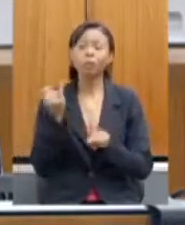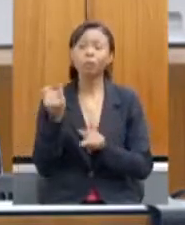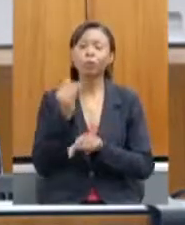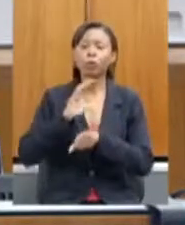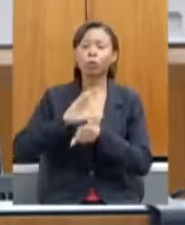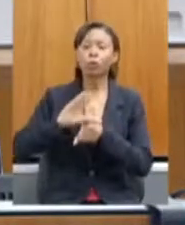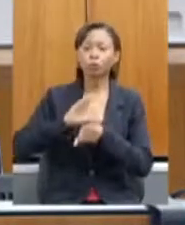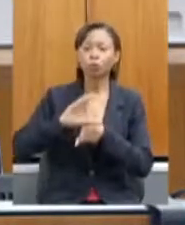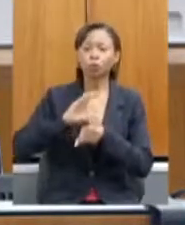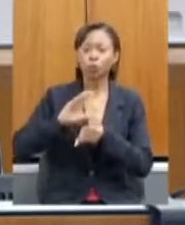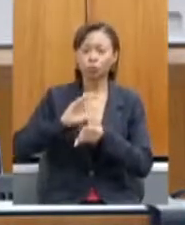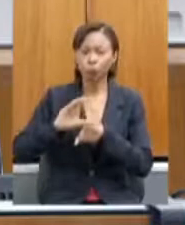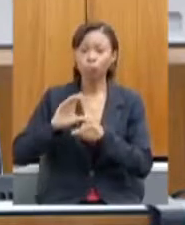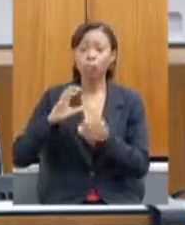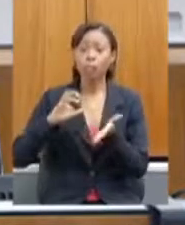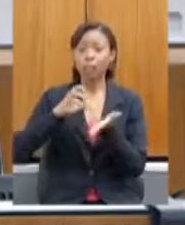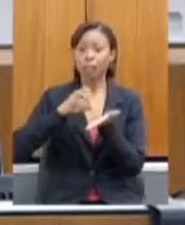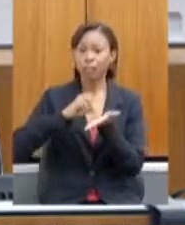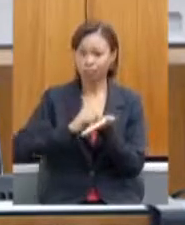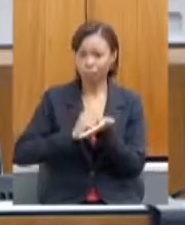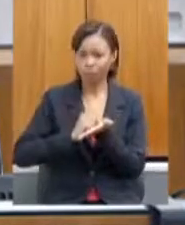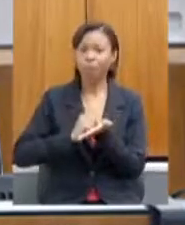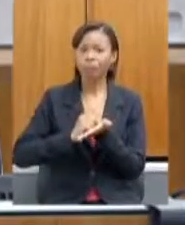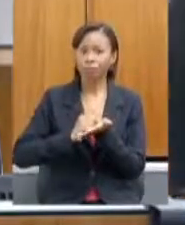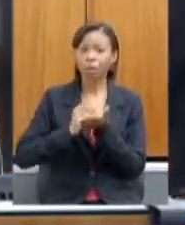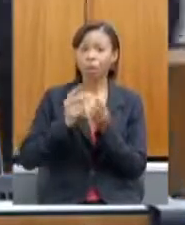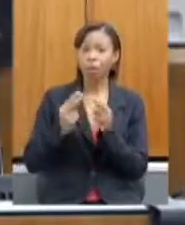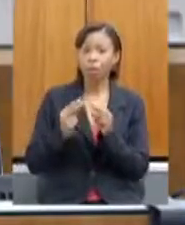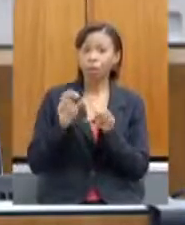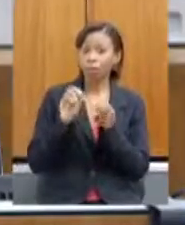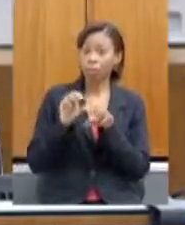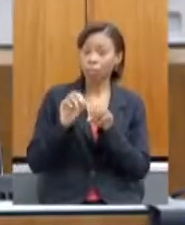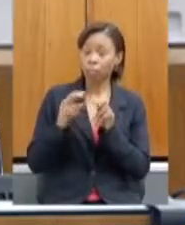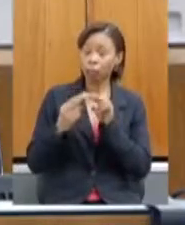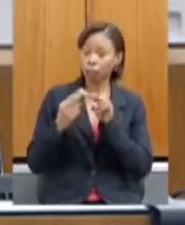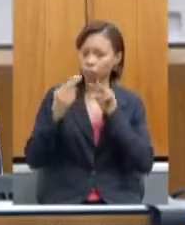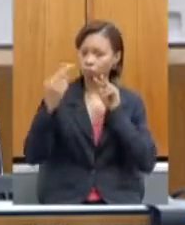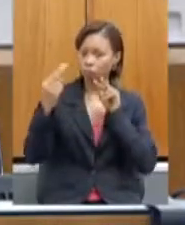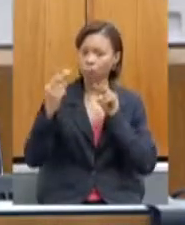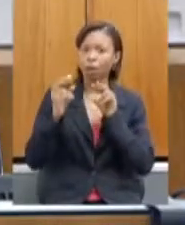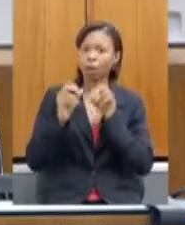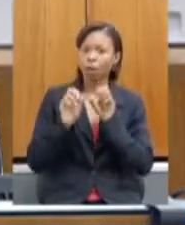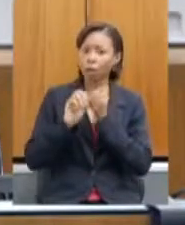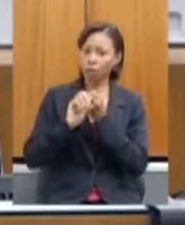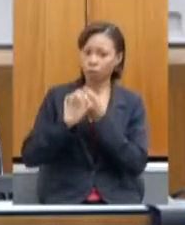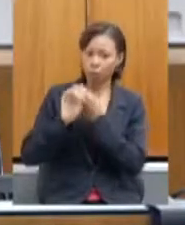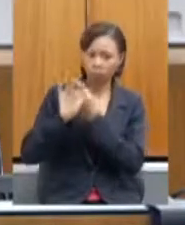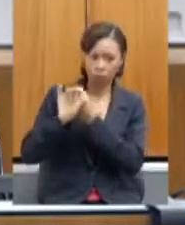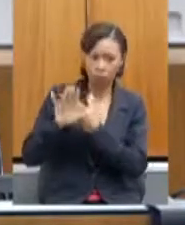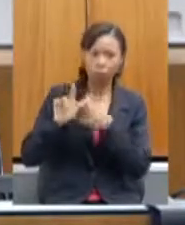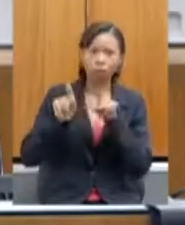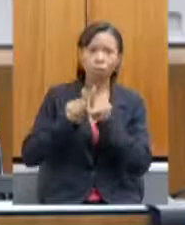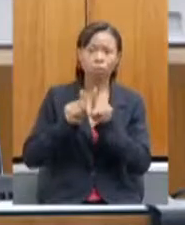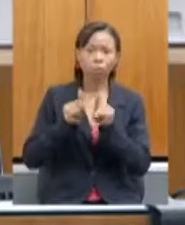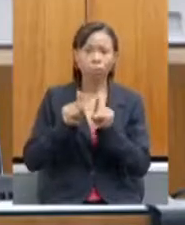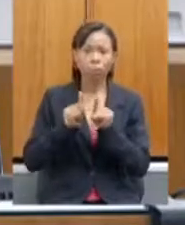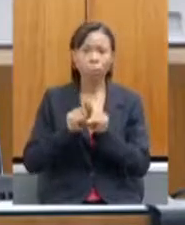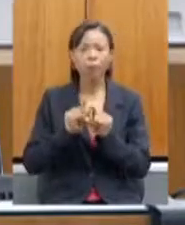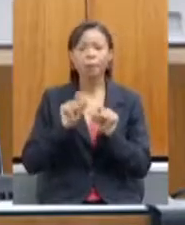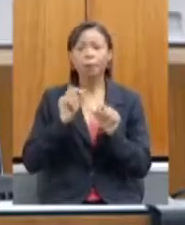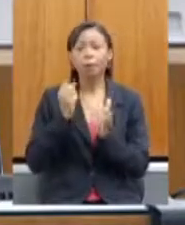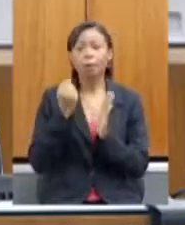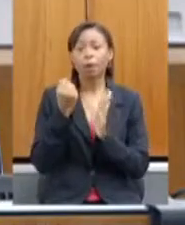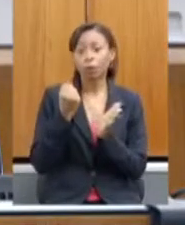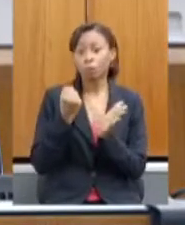consultores privados por educação à distância, construindo também protocolos para as auditorias de certificação de